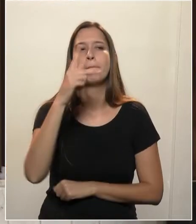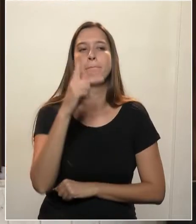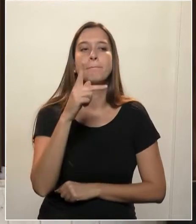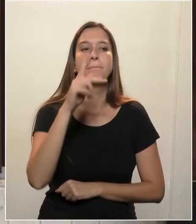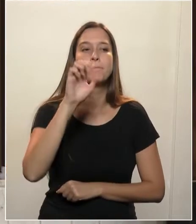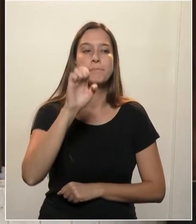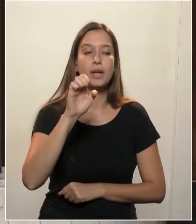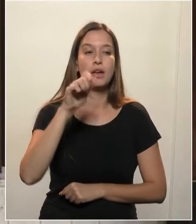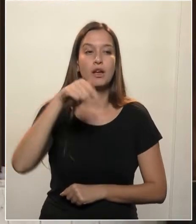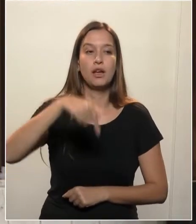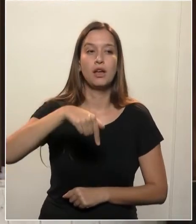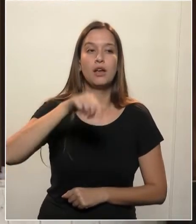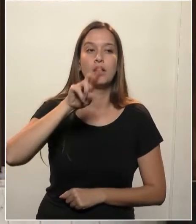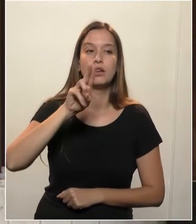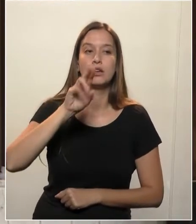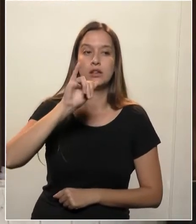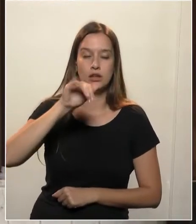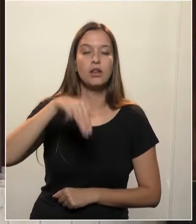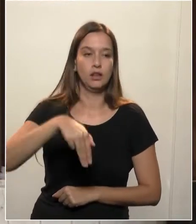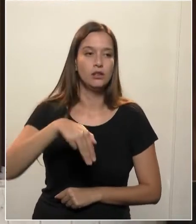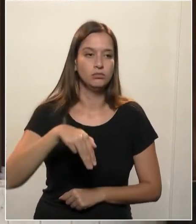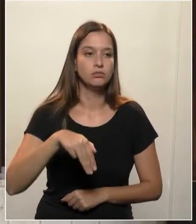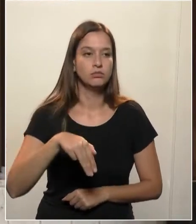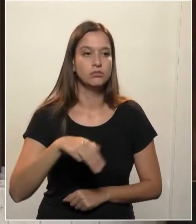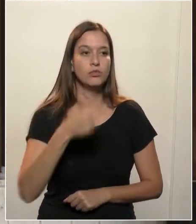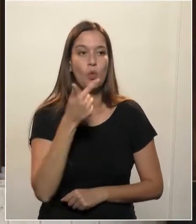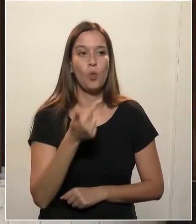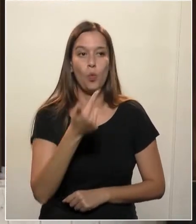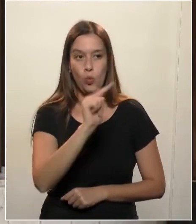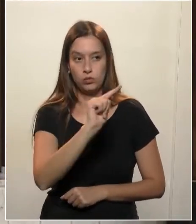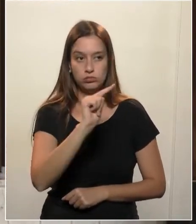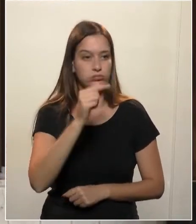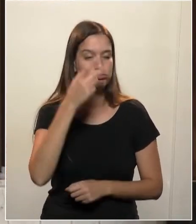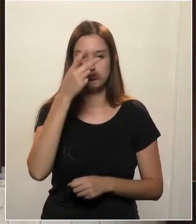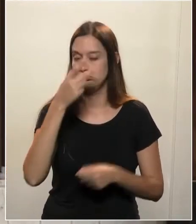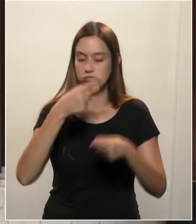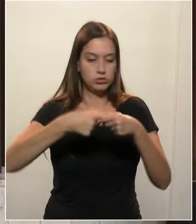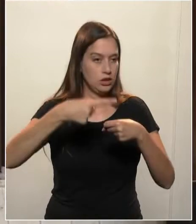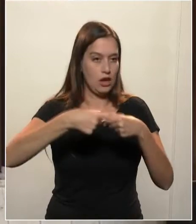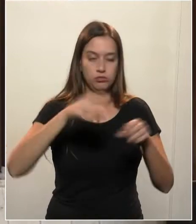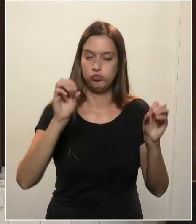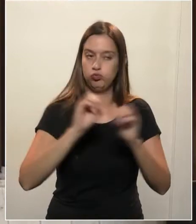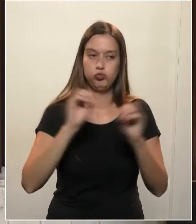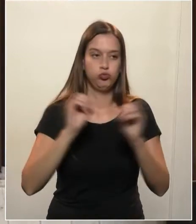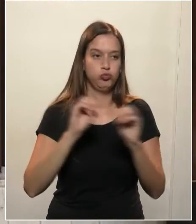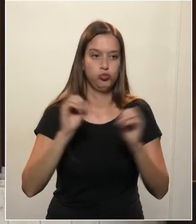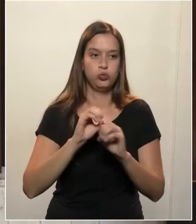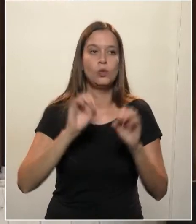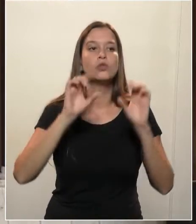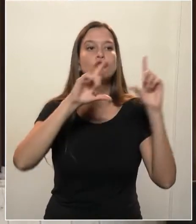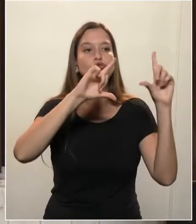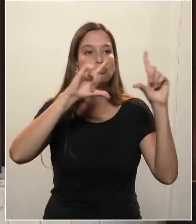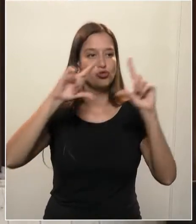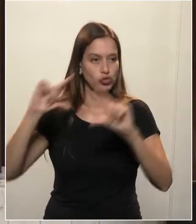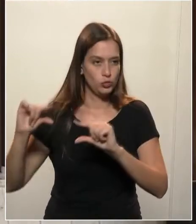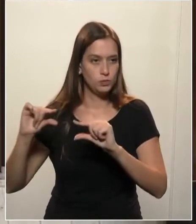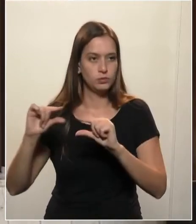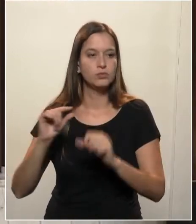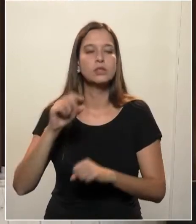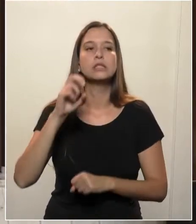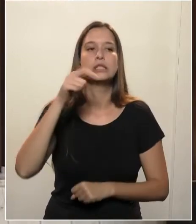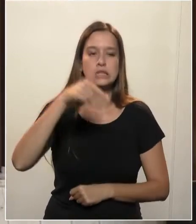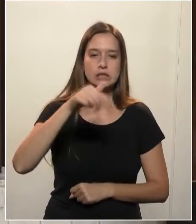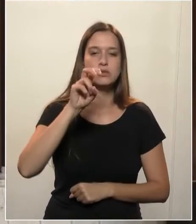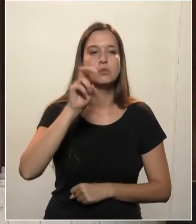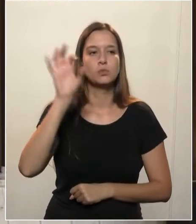cidade. Tudo bem que isso reduziu em 75% os voos para a China. Quem chega lá